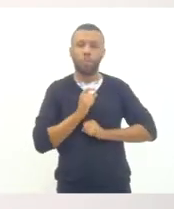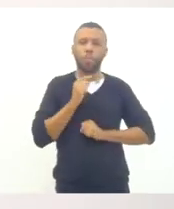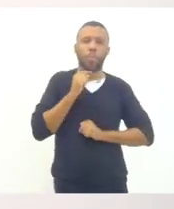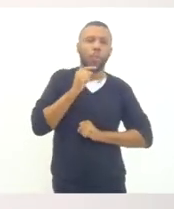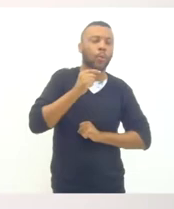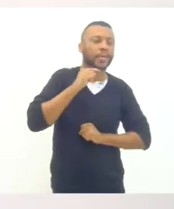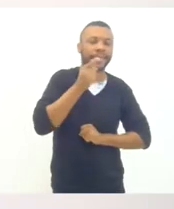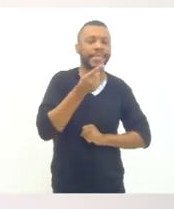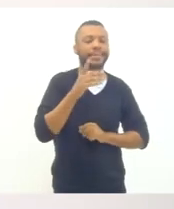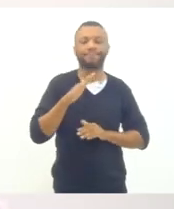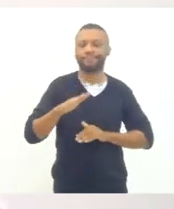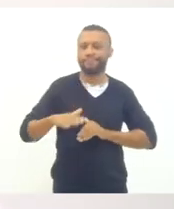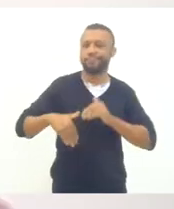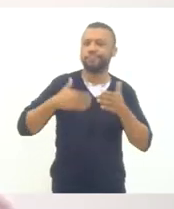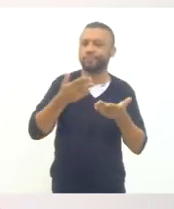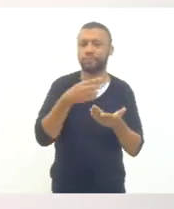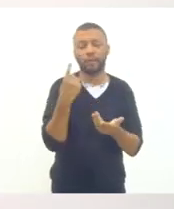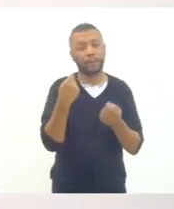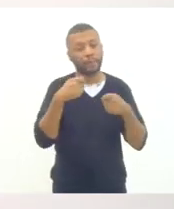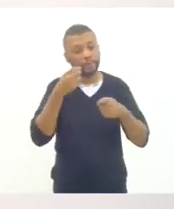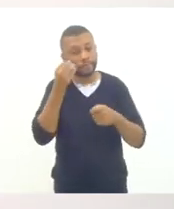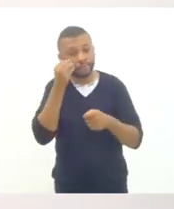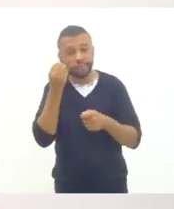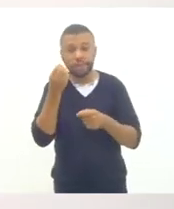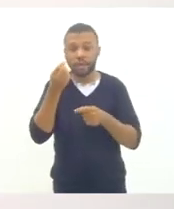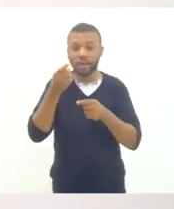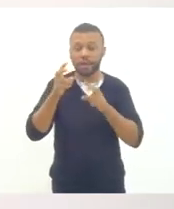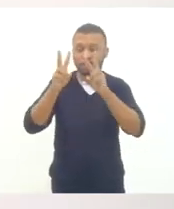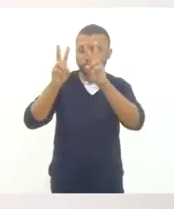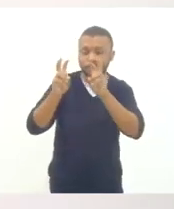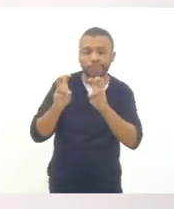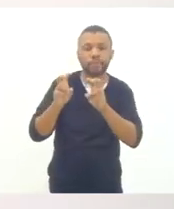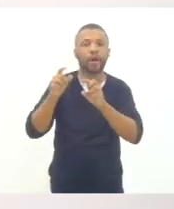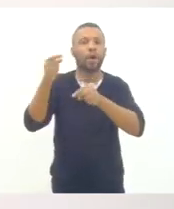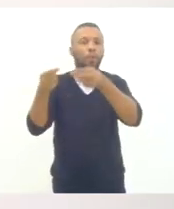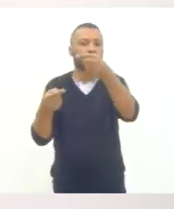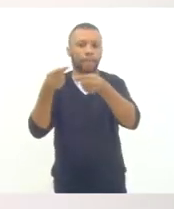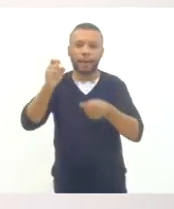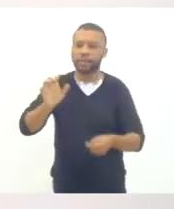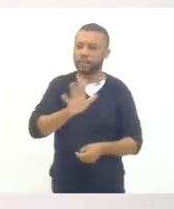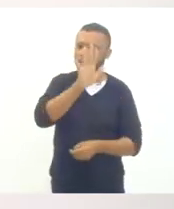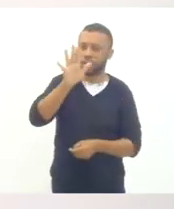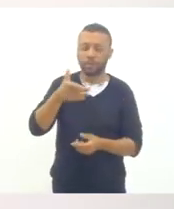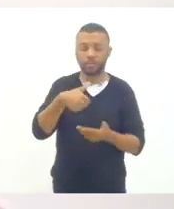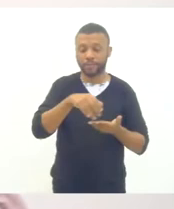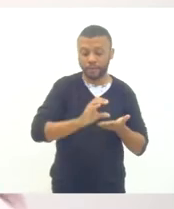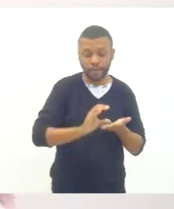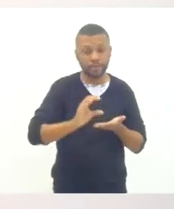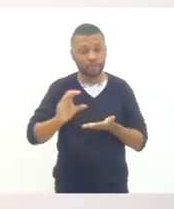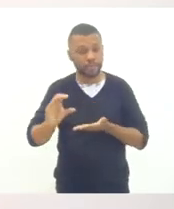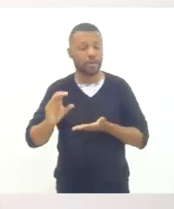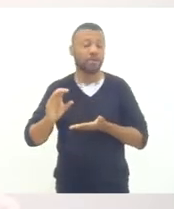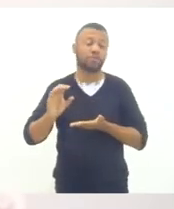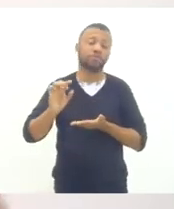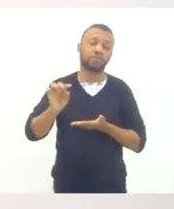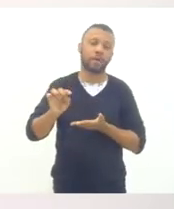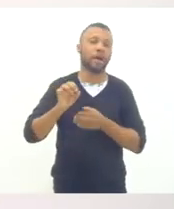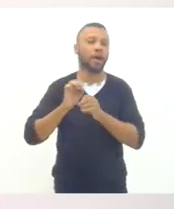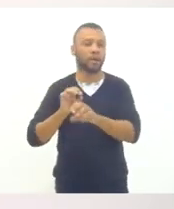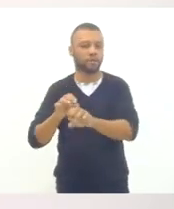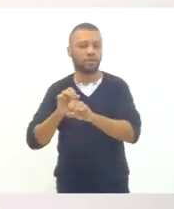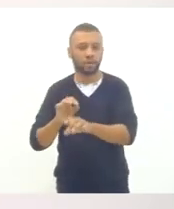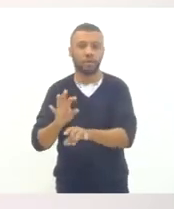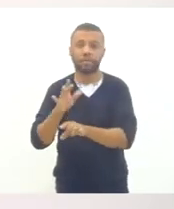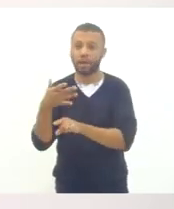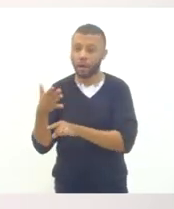precisa avançar em vários temas que estão previstos nos debates nacionais, como investimento mínimo em educação, como a cooperação entre o